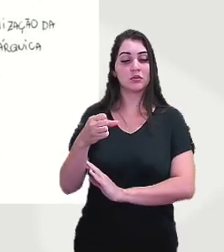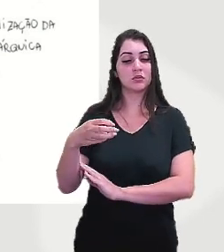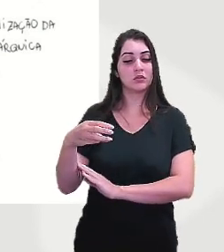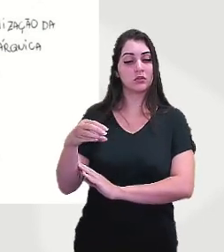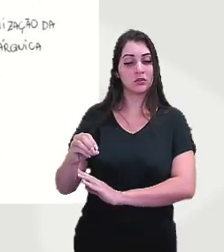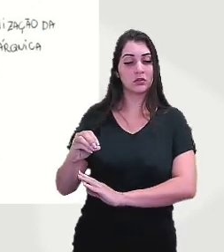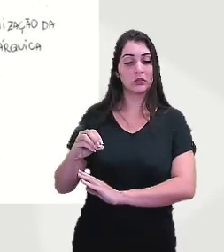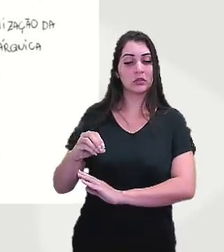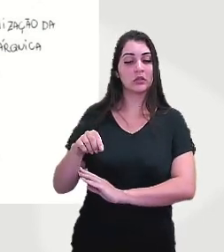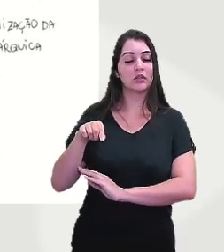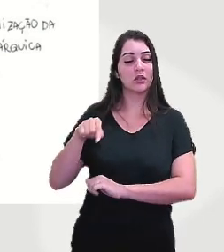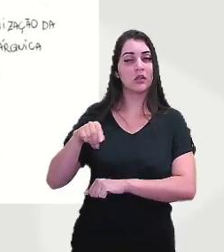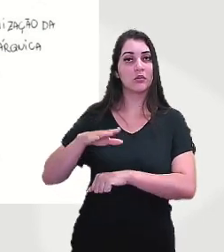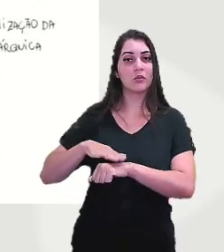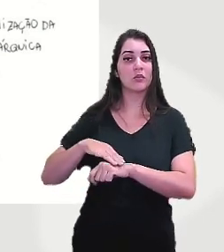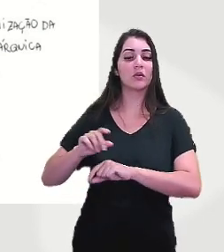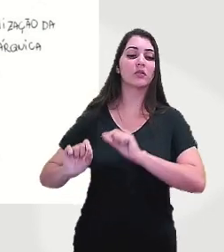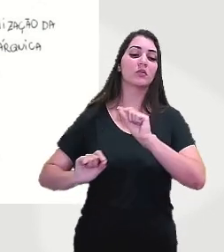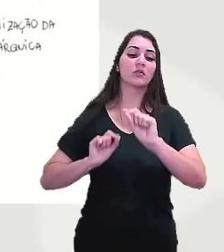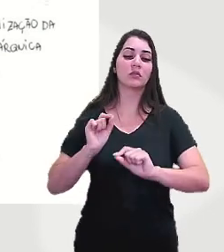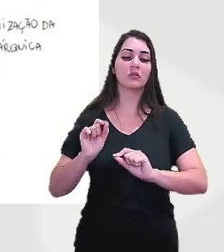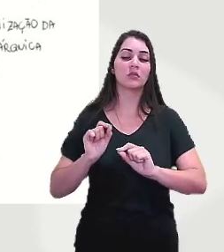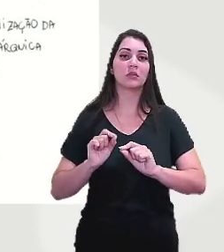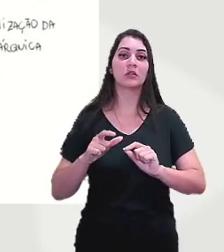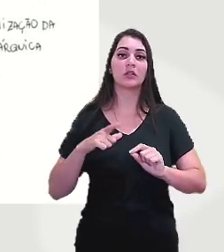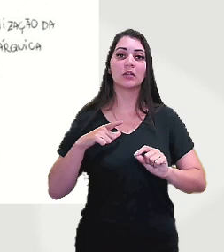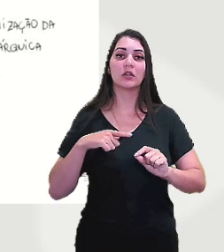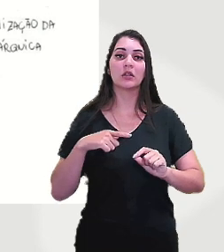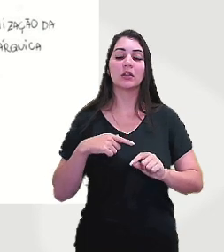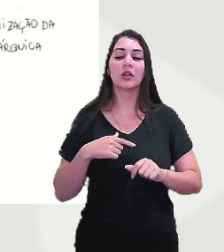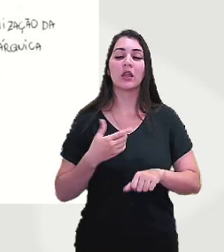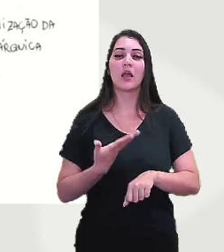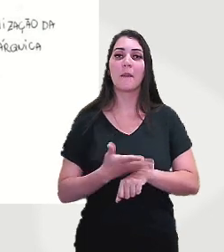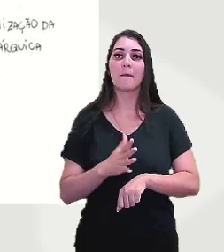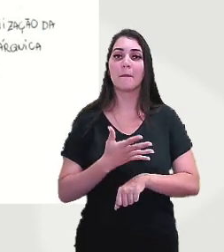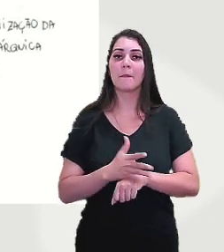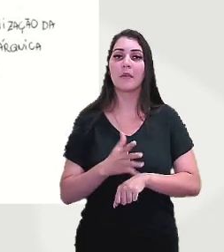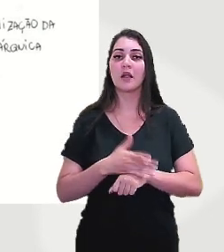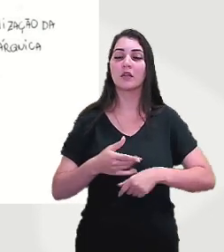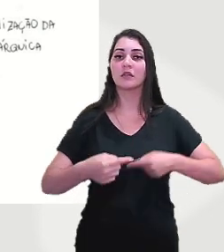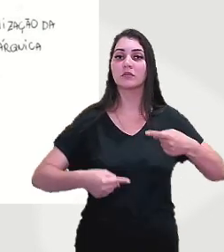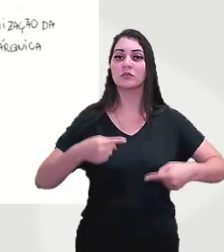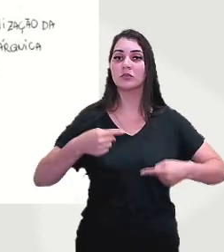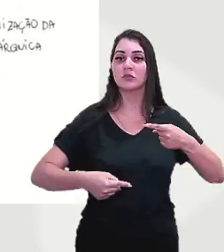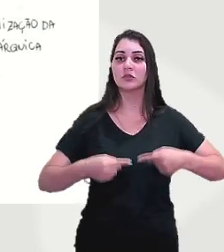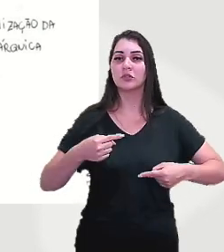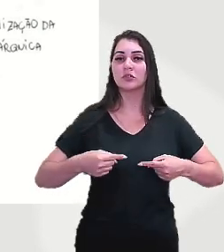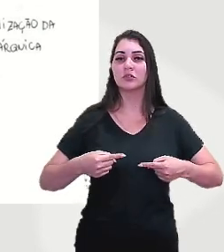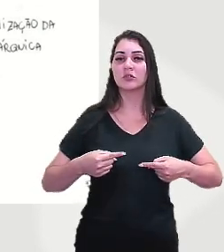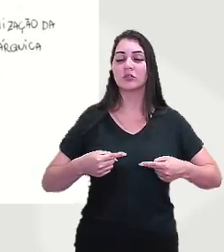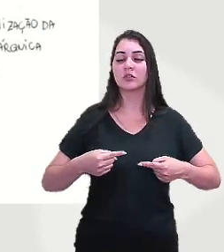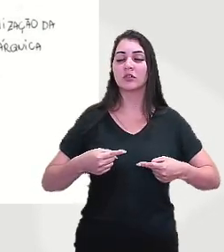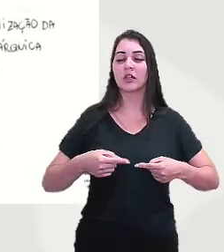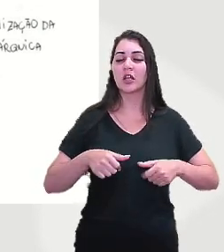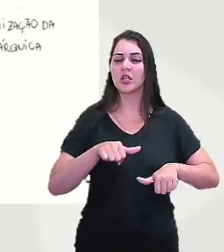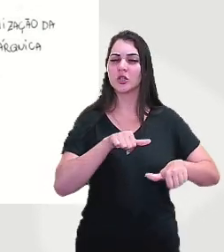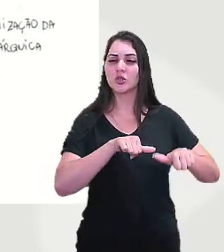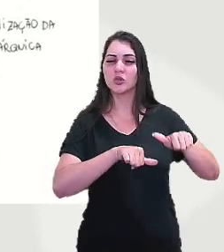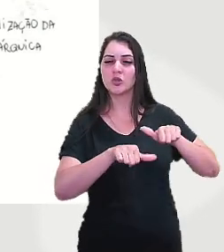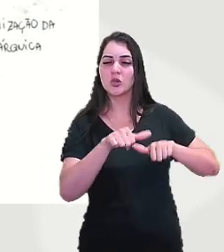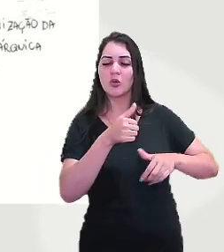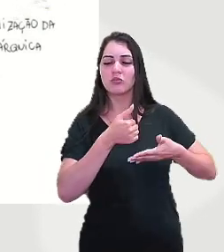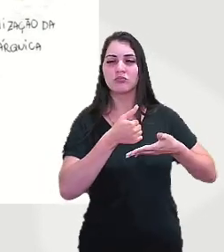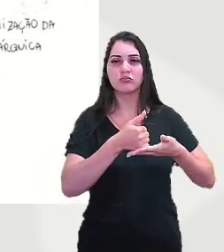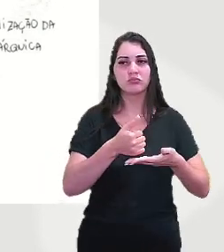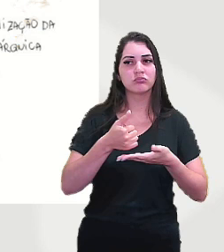e que é o momento em que as práticas políticas voltadas para a troca de favores, elas